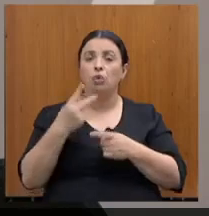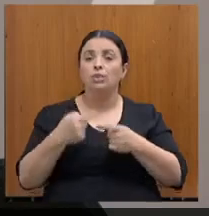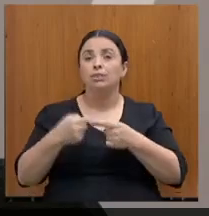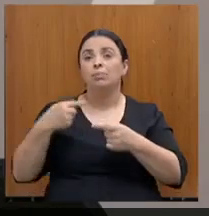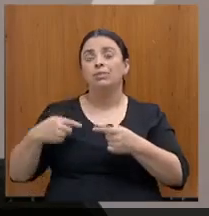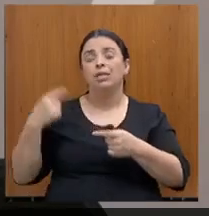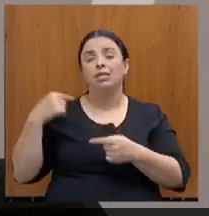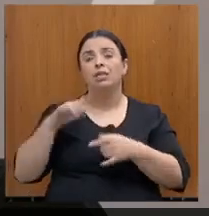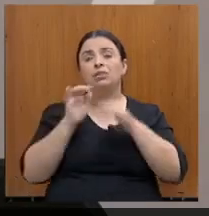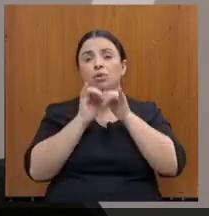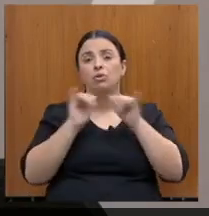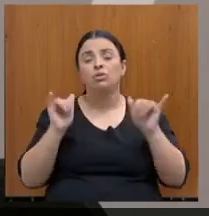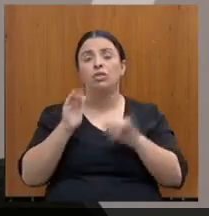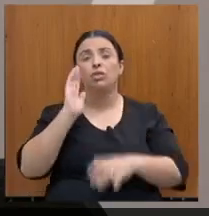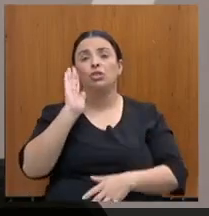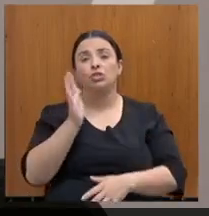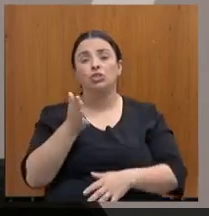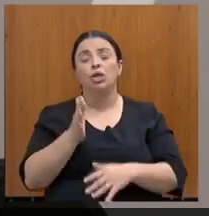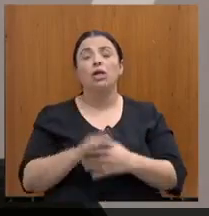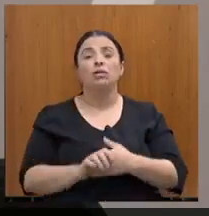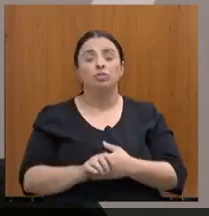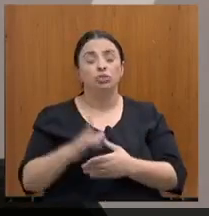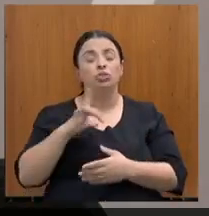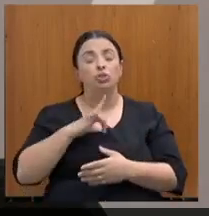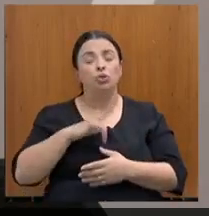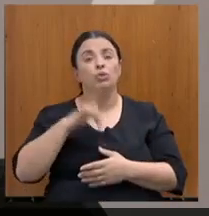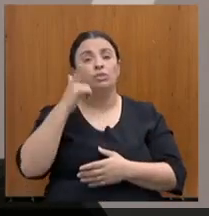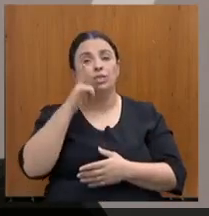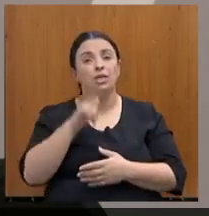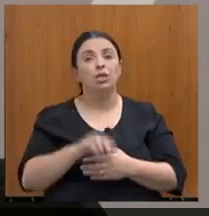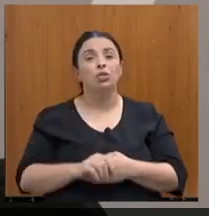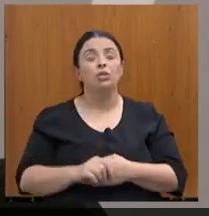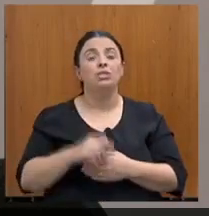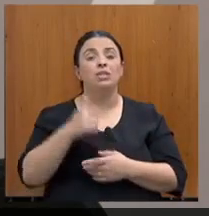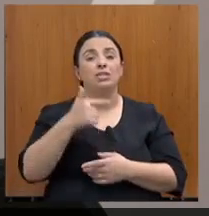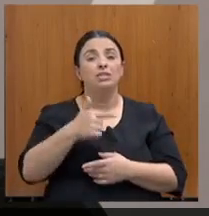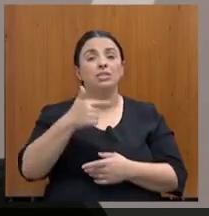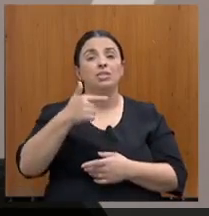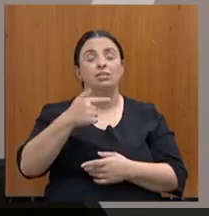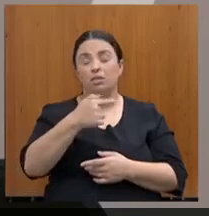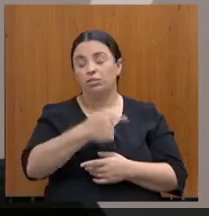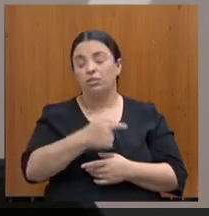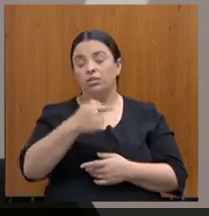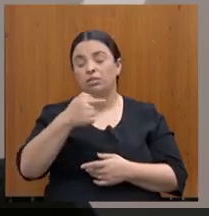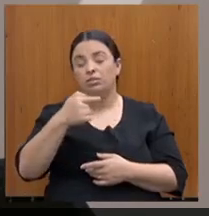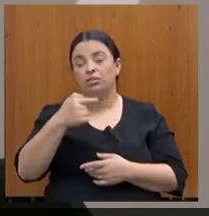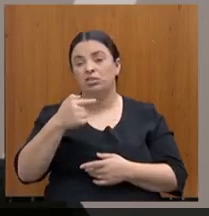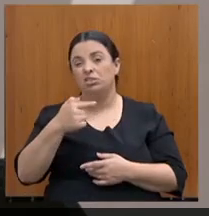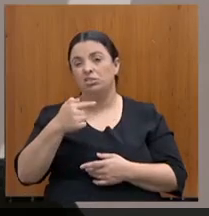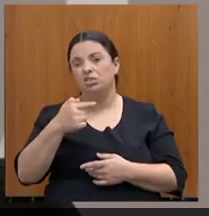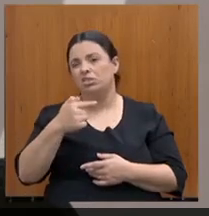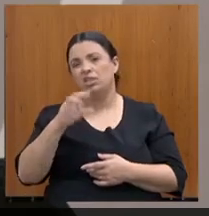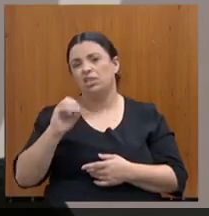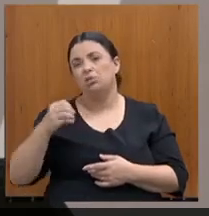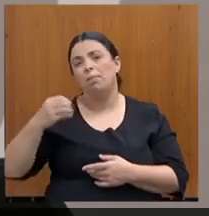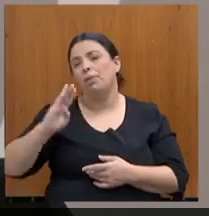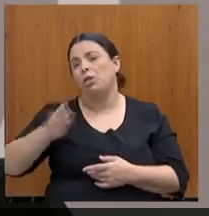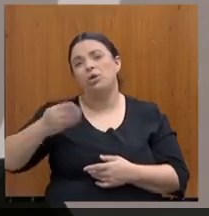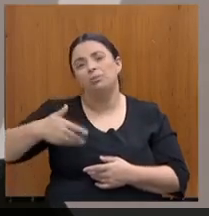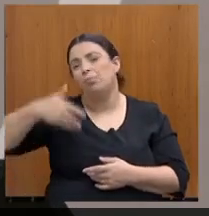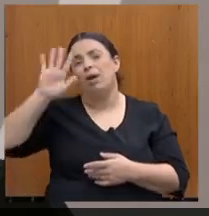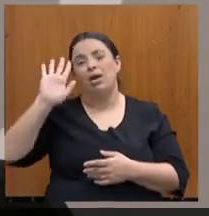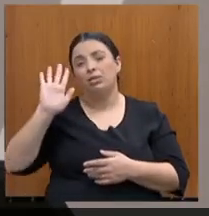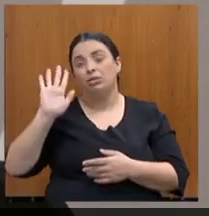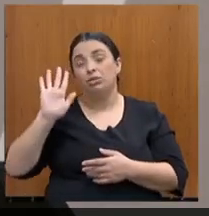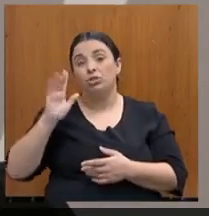que já tinha conquistado mais de 120 bilhões de investimento, elevando o Estado de Minas Gerais à segunda categoria do melhor